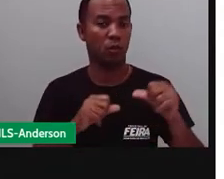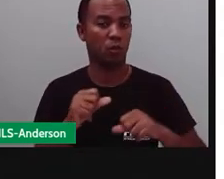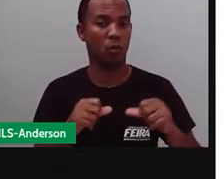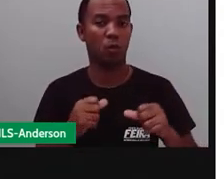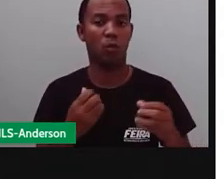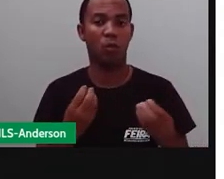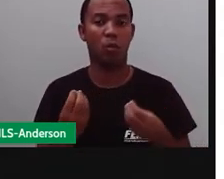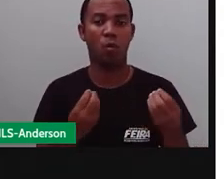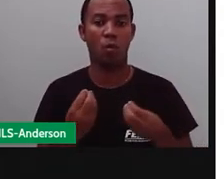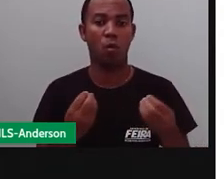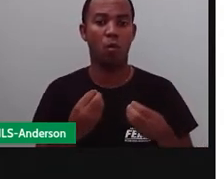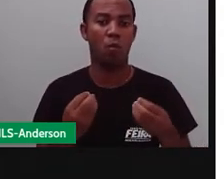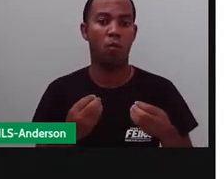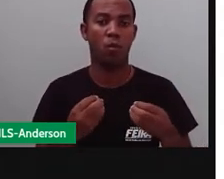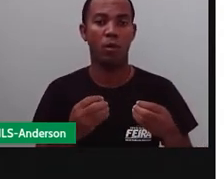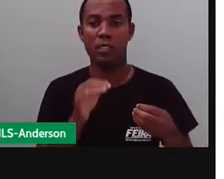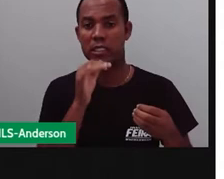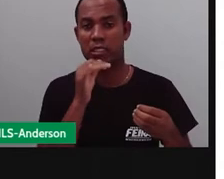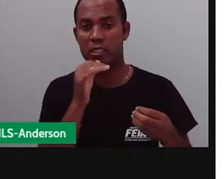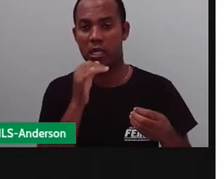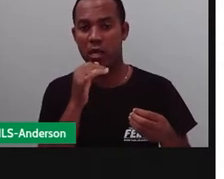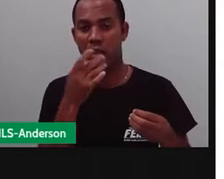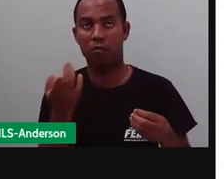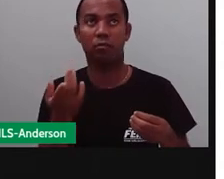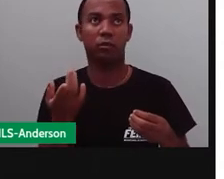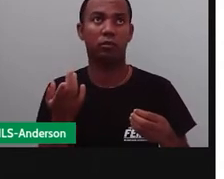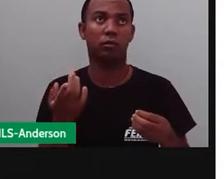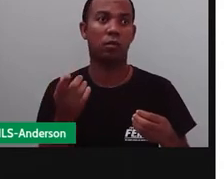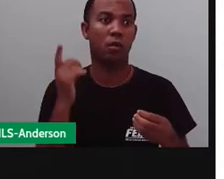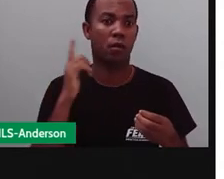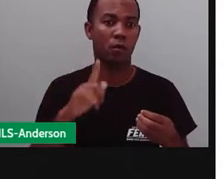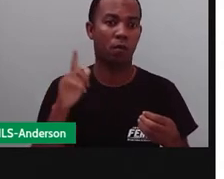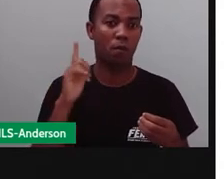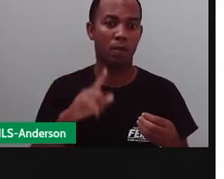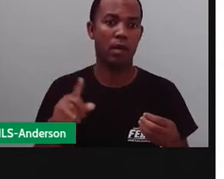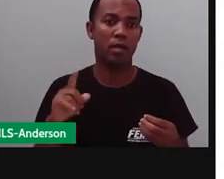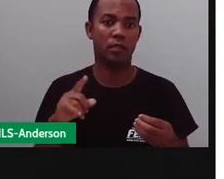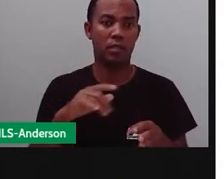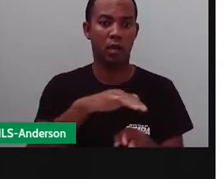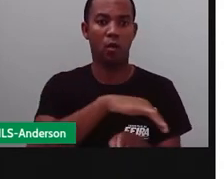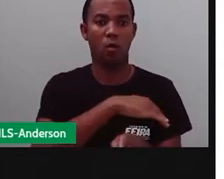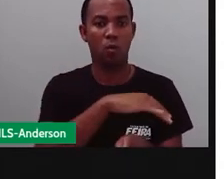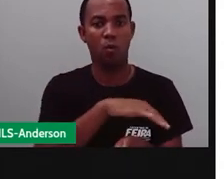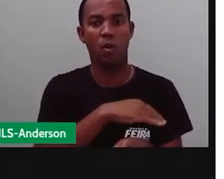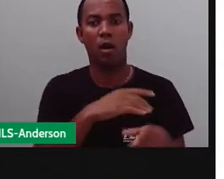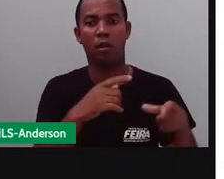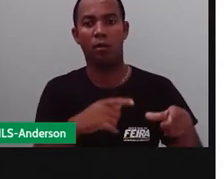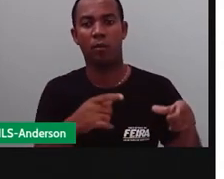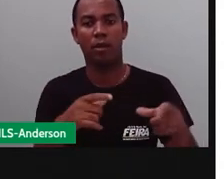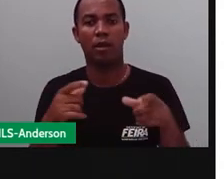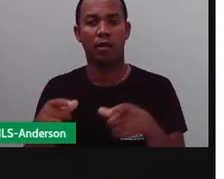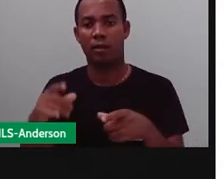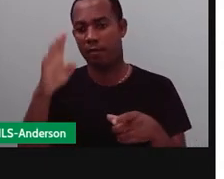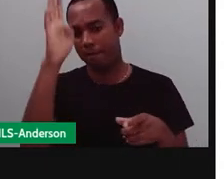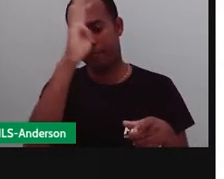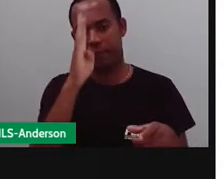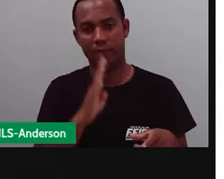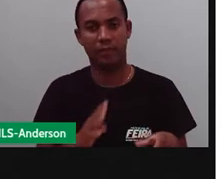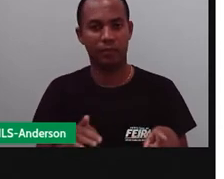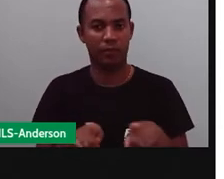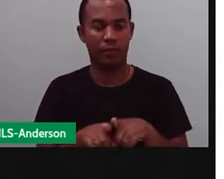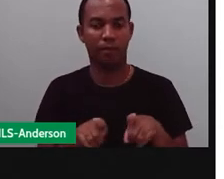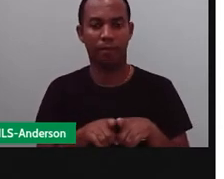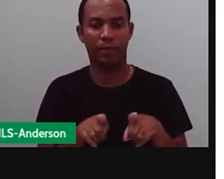monetária, essa questão das posses e começa a adentrar as ruas e vielas brasileiras e todo mundo começa